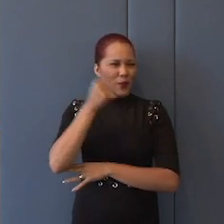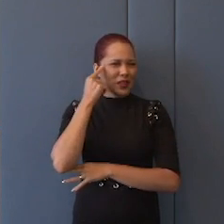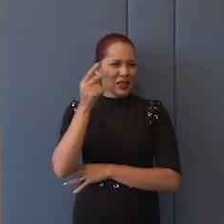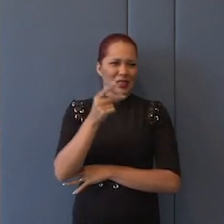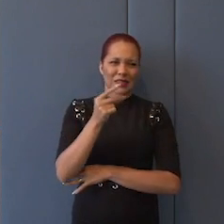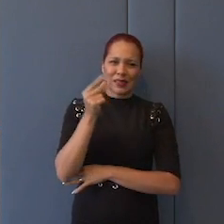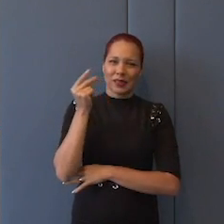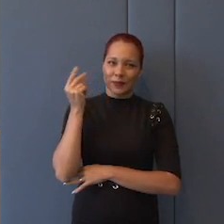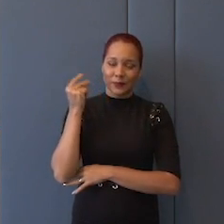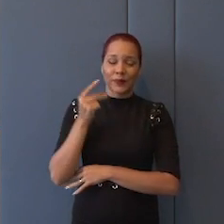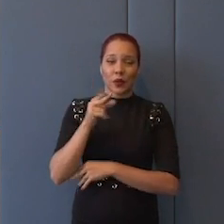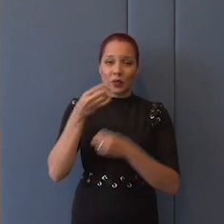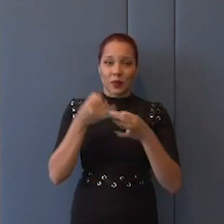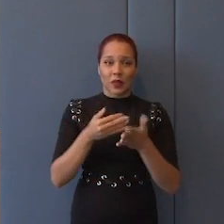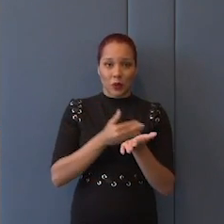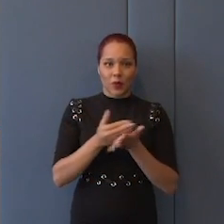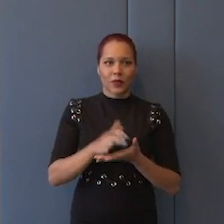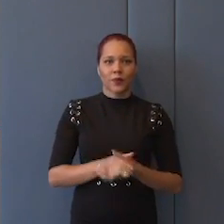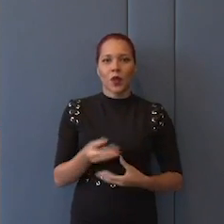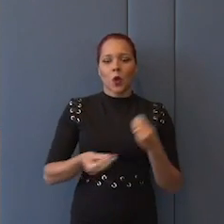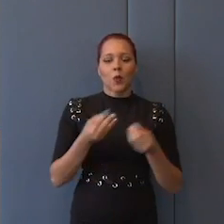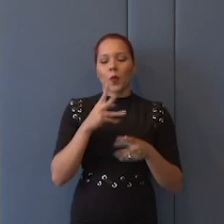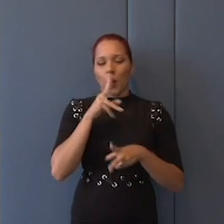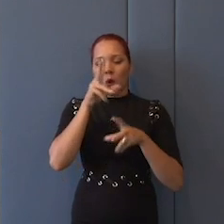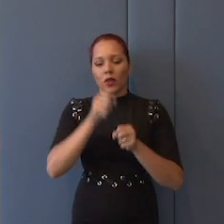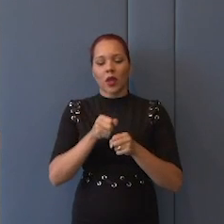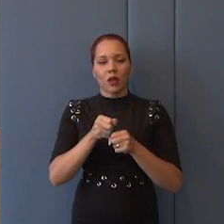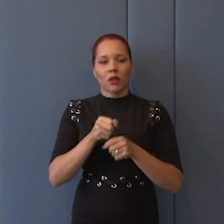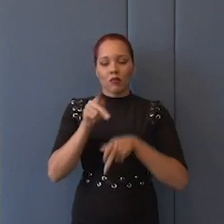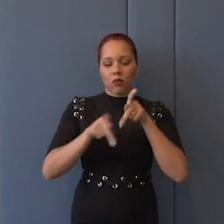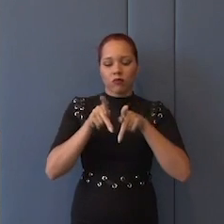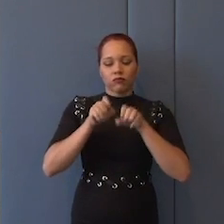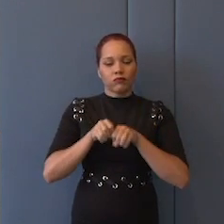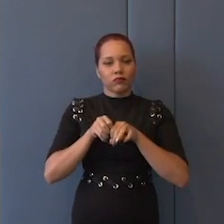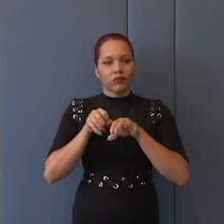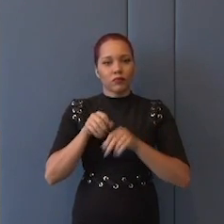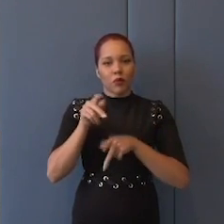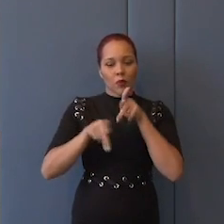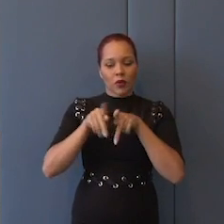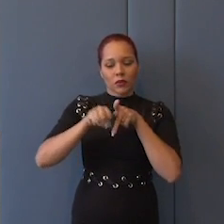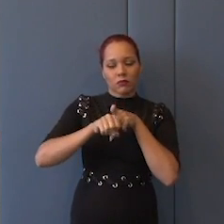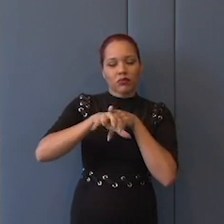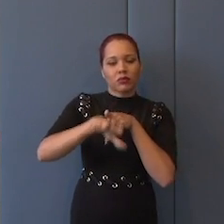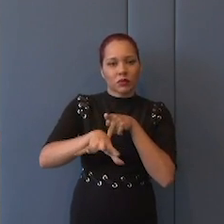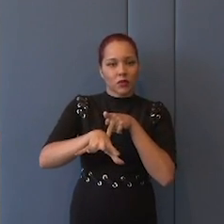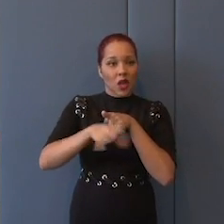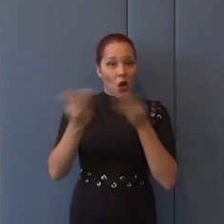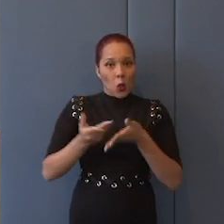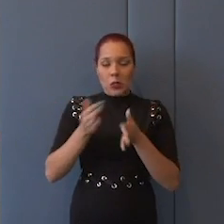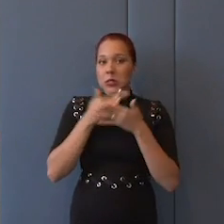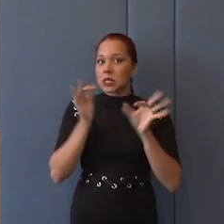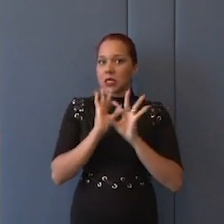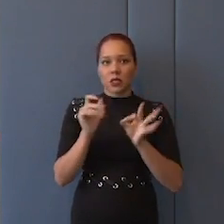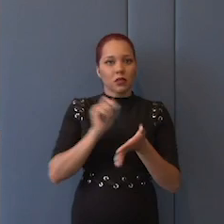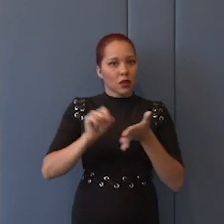eu falei no começo, como a ideia de poder que emana do povo. Isso está. Hoje ninguém escreveria isso se fosse fazer